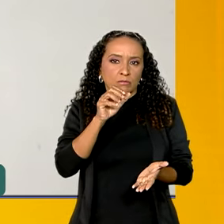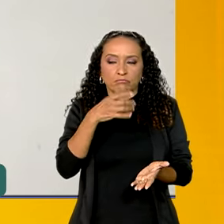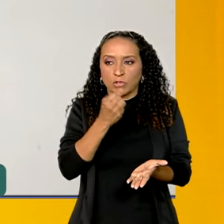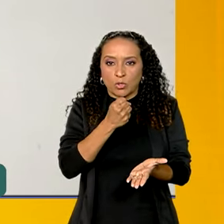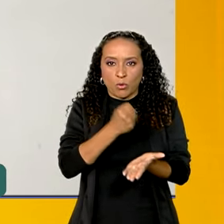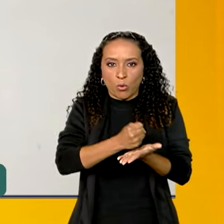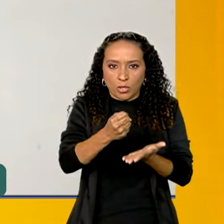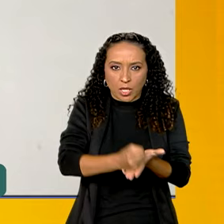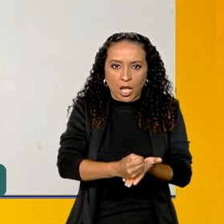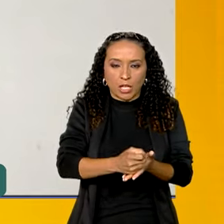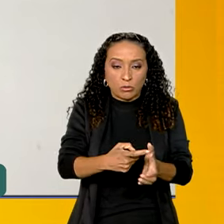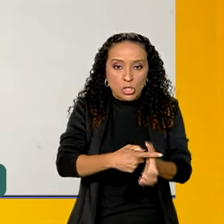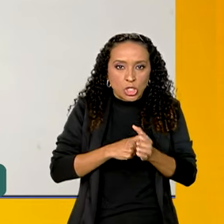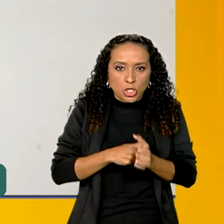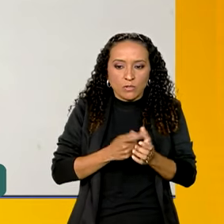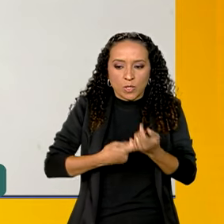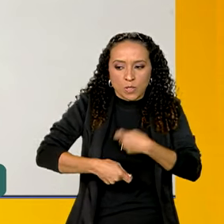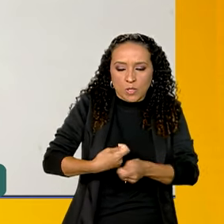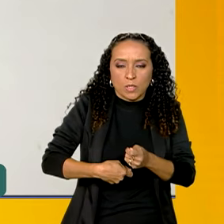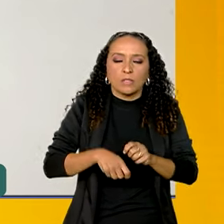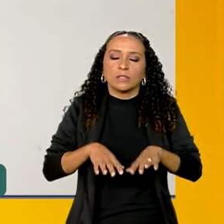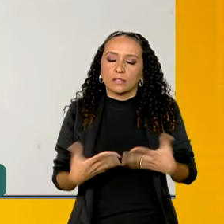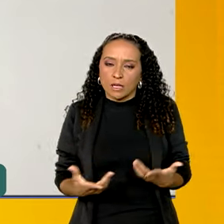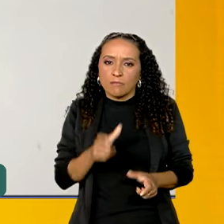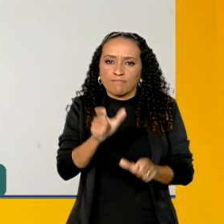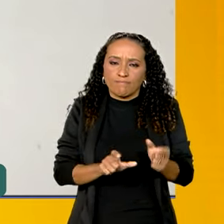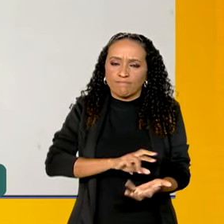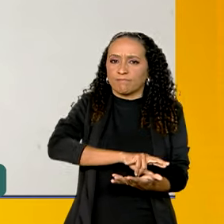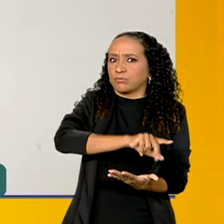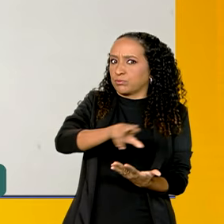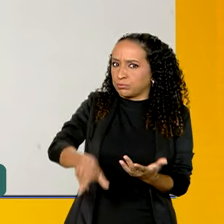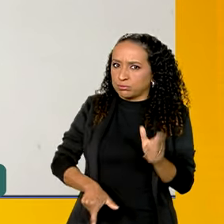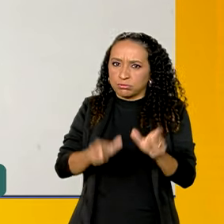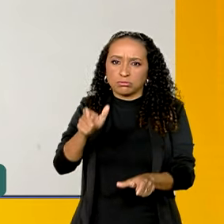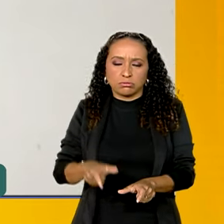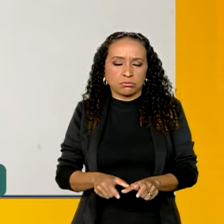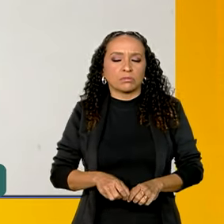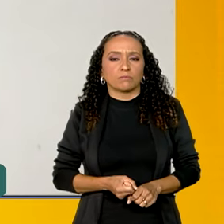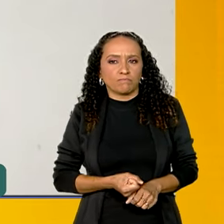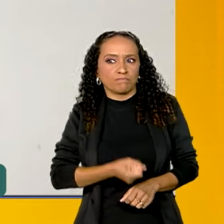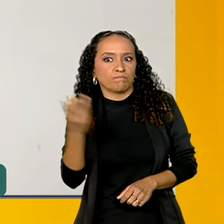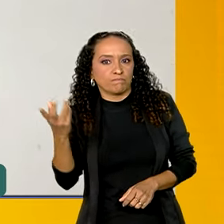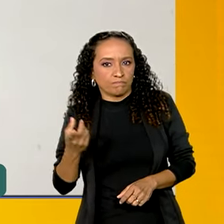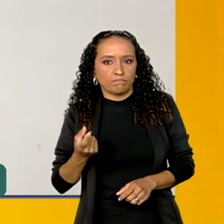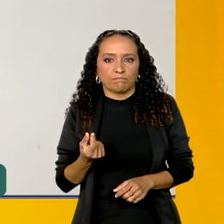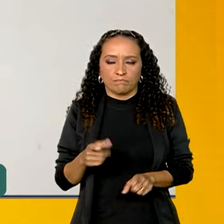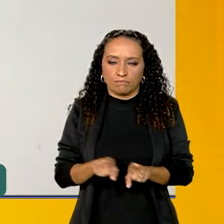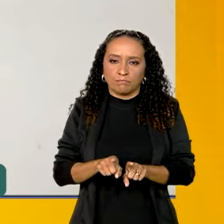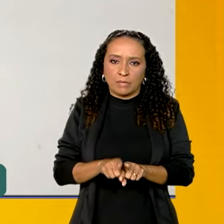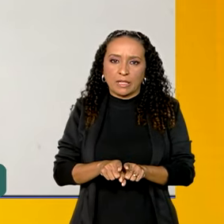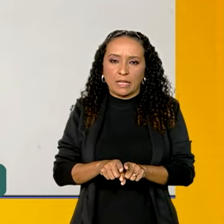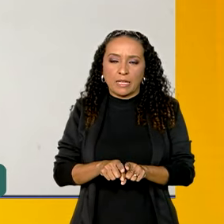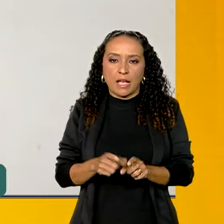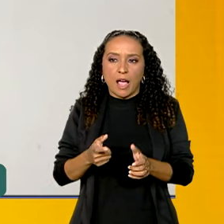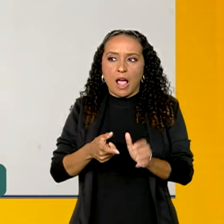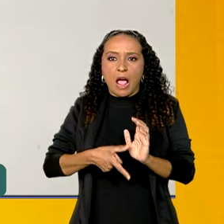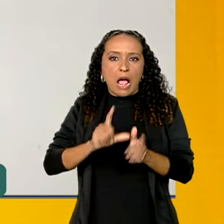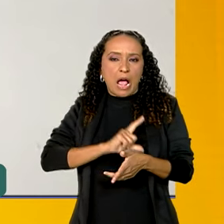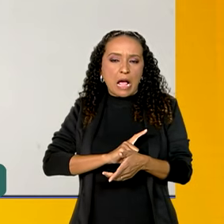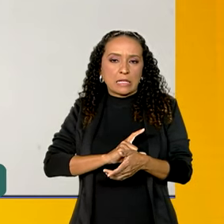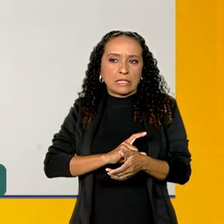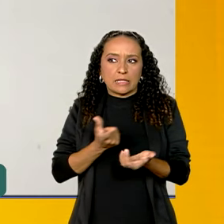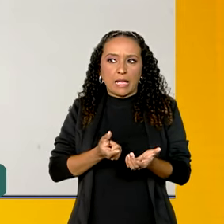dívidas foram renegociadas. Então, é muita gente, é muito dinheiro, que era dinheiro que estava ali preso, em